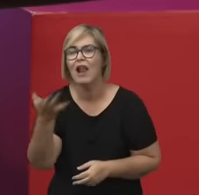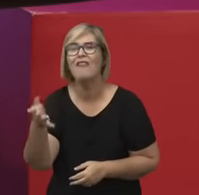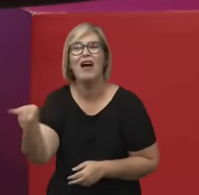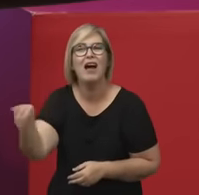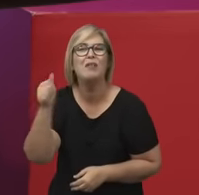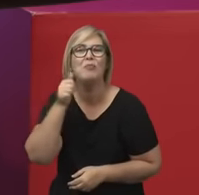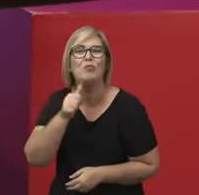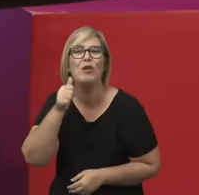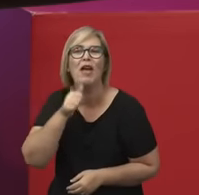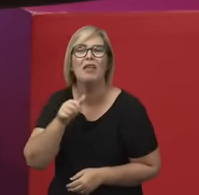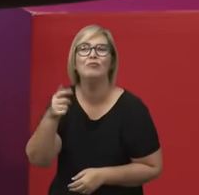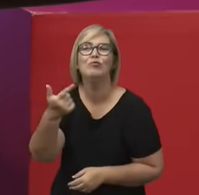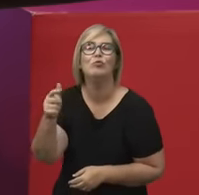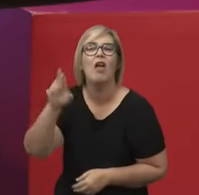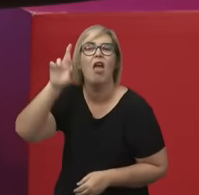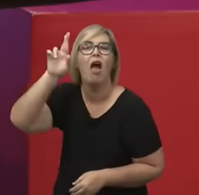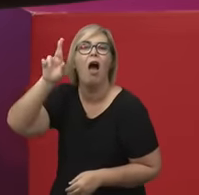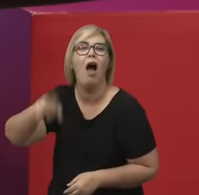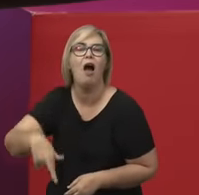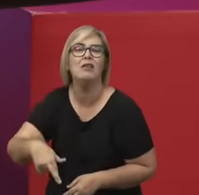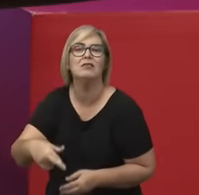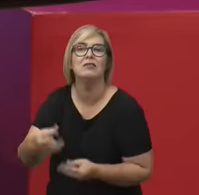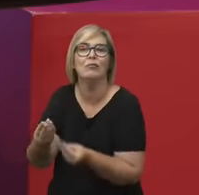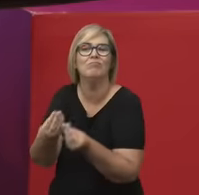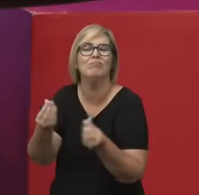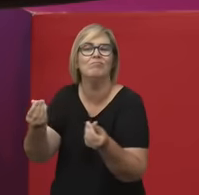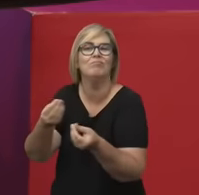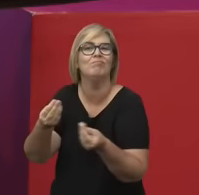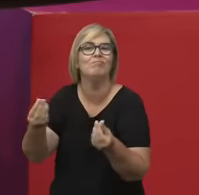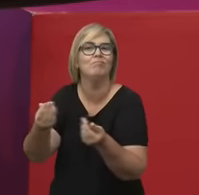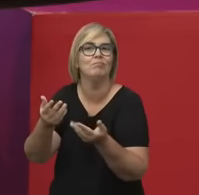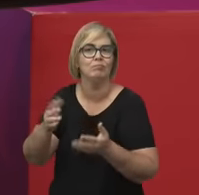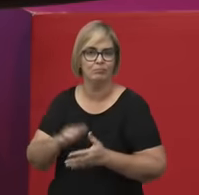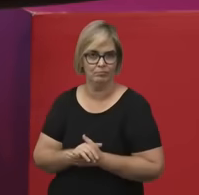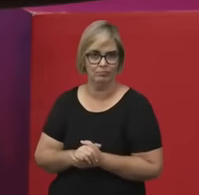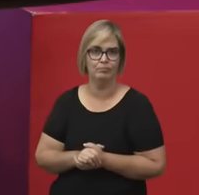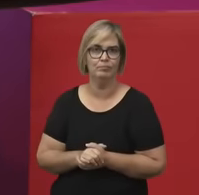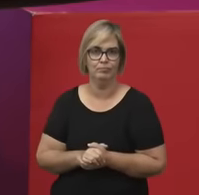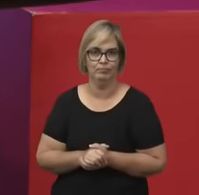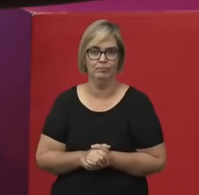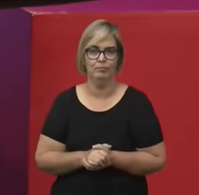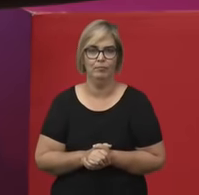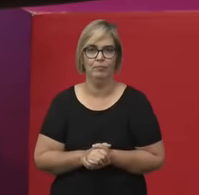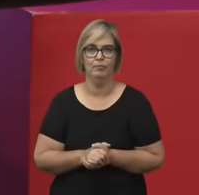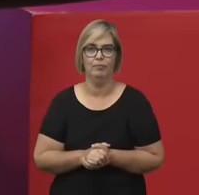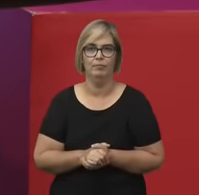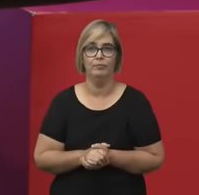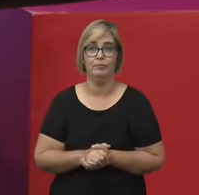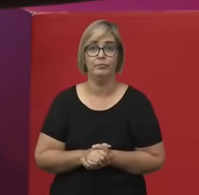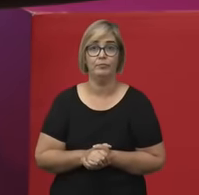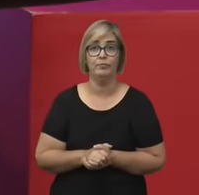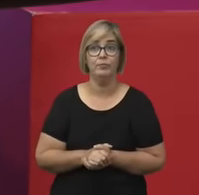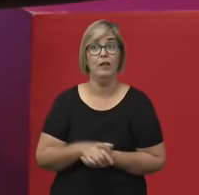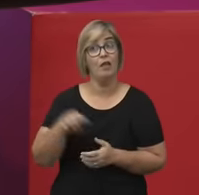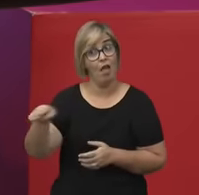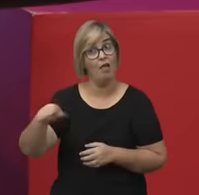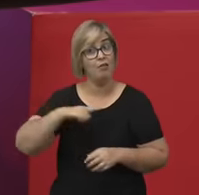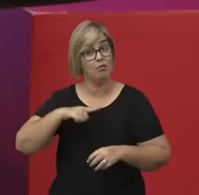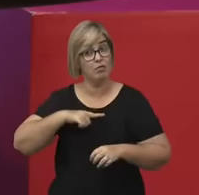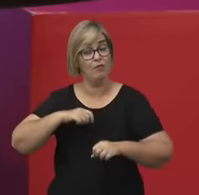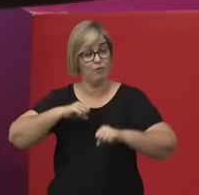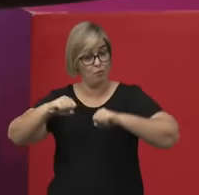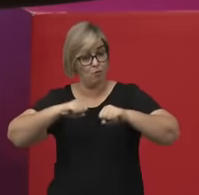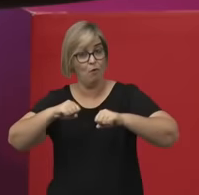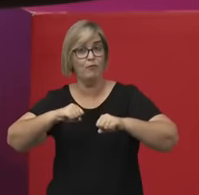mulheres. E aí, o movimento do argumento é o seguinte, porque parece